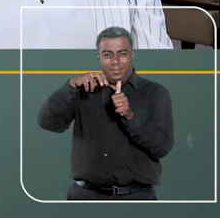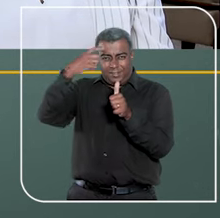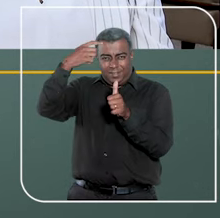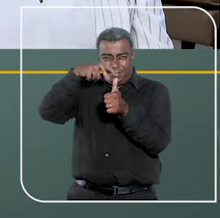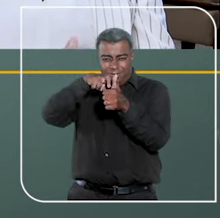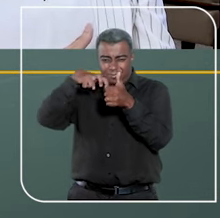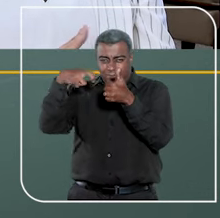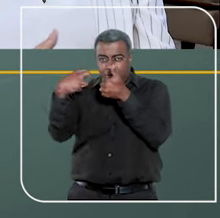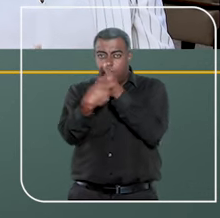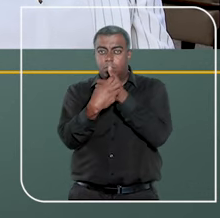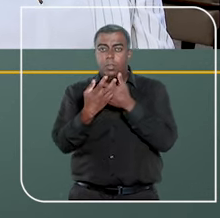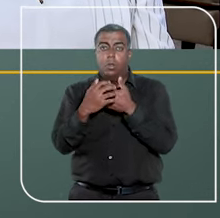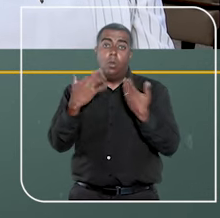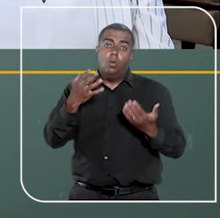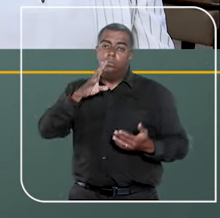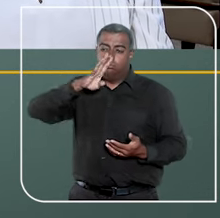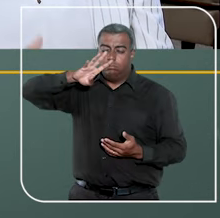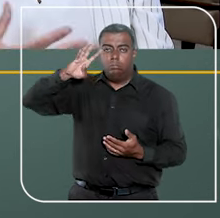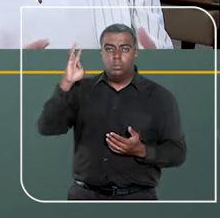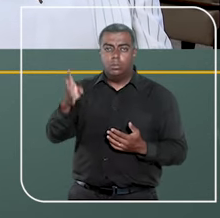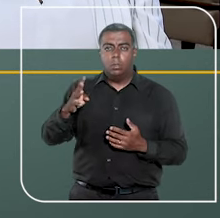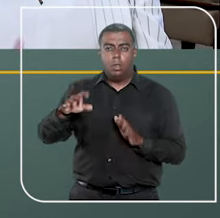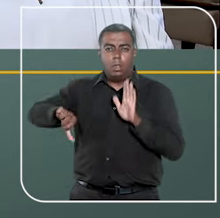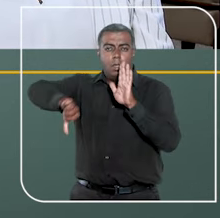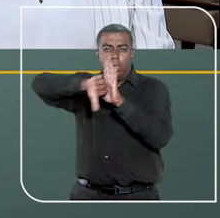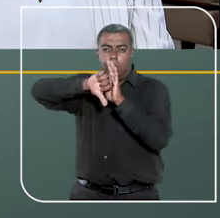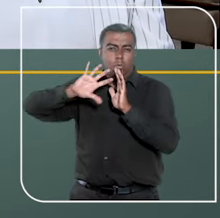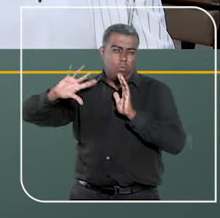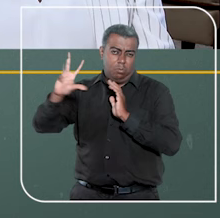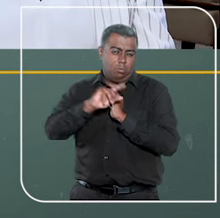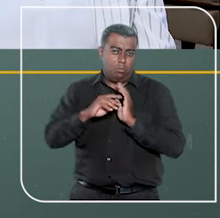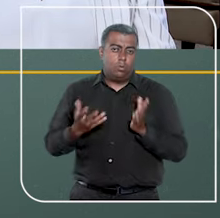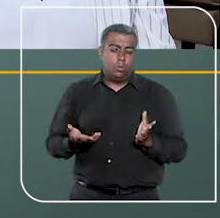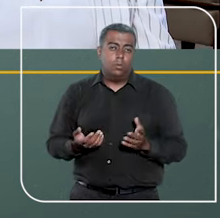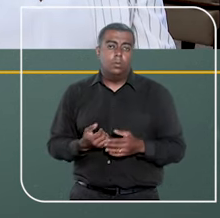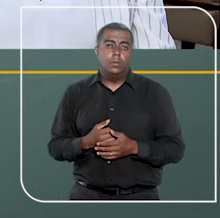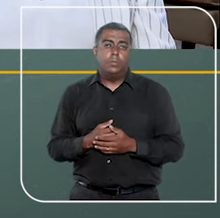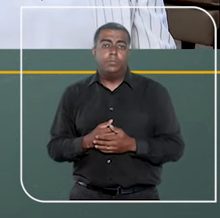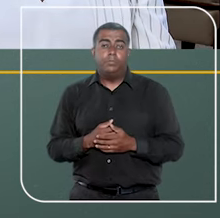denúncias por crimes de uma forma geral,